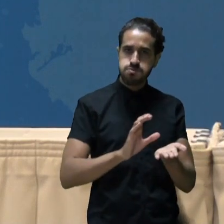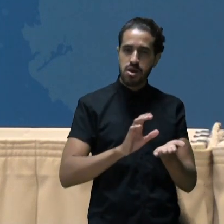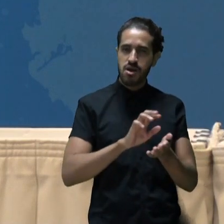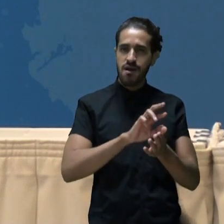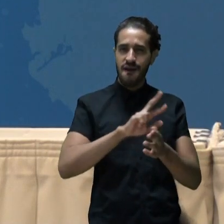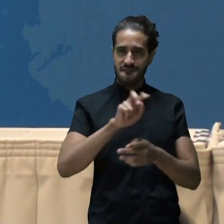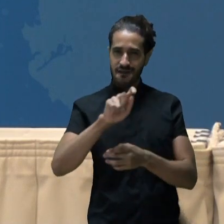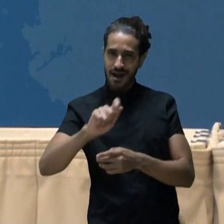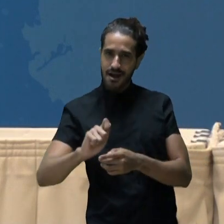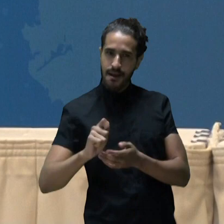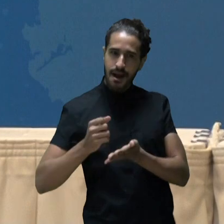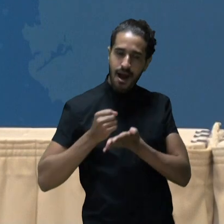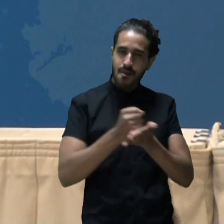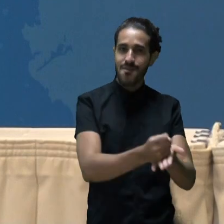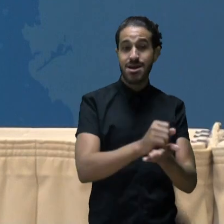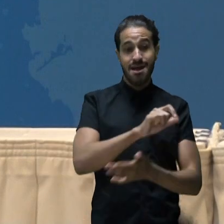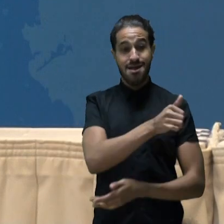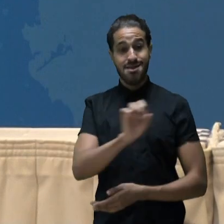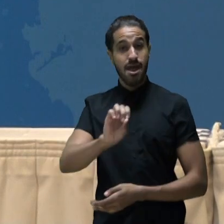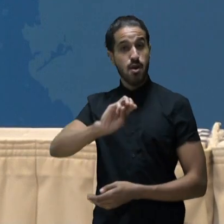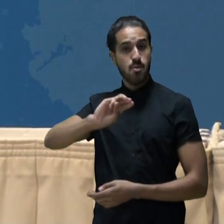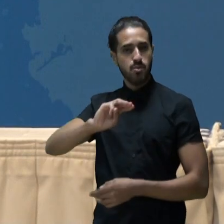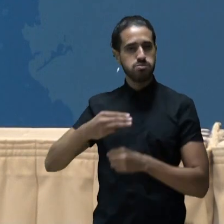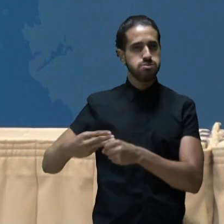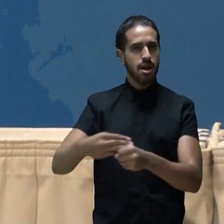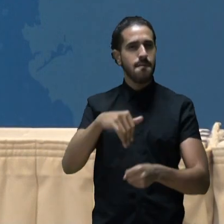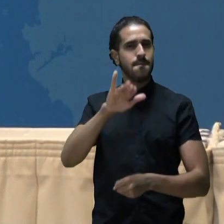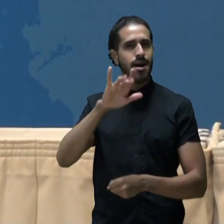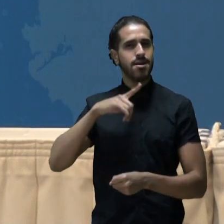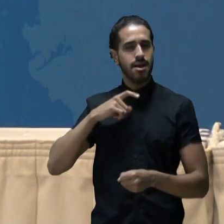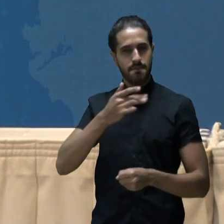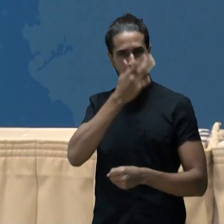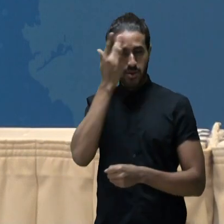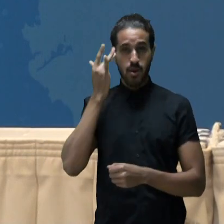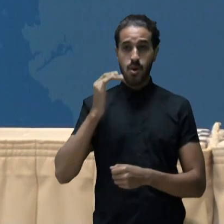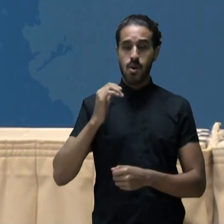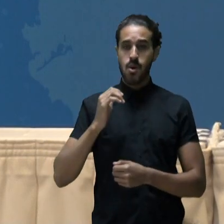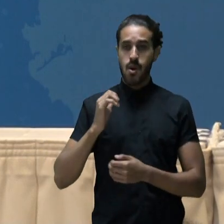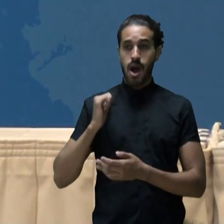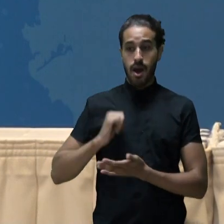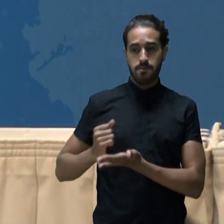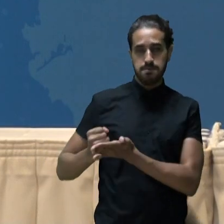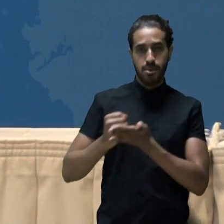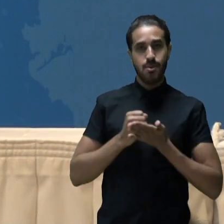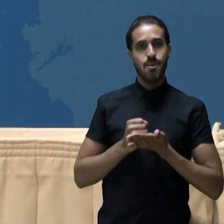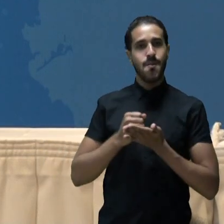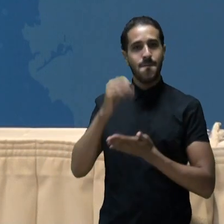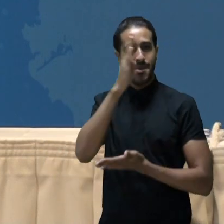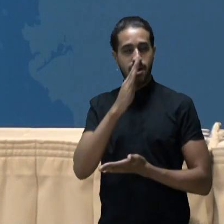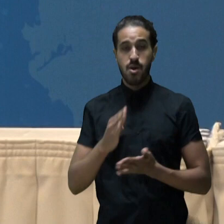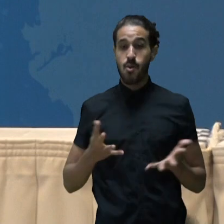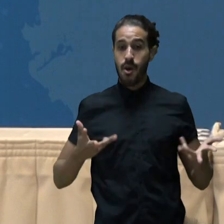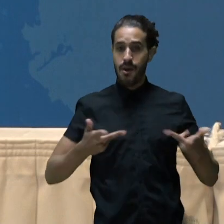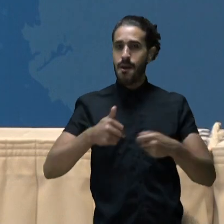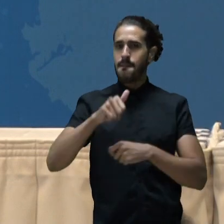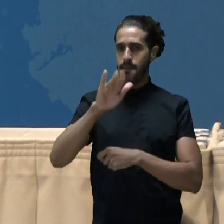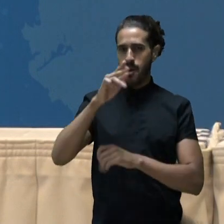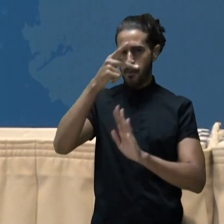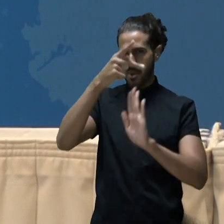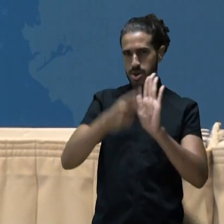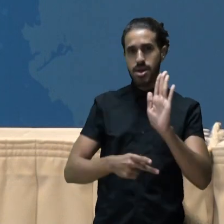vagas para os 100 municípios com maior concentração de beneficiários do Auxílio Brasil. O Qualifica Mais